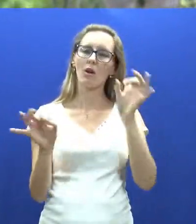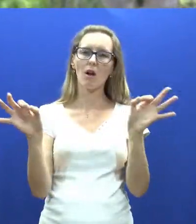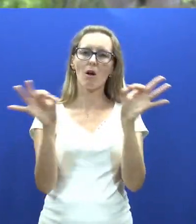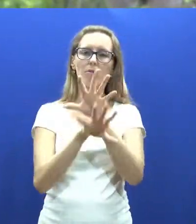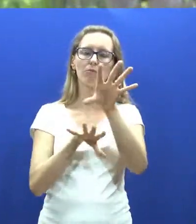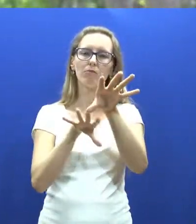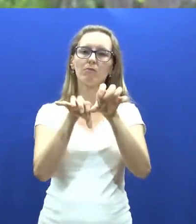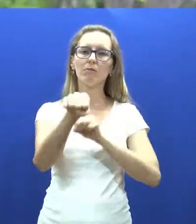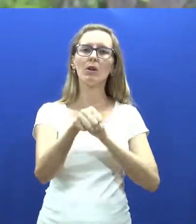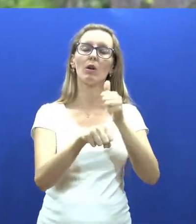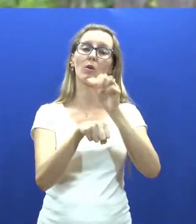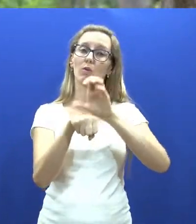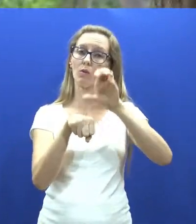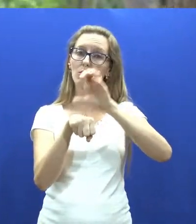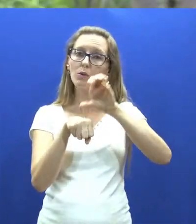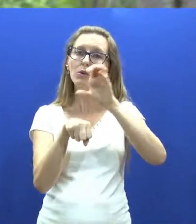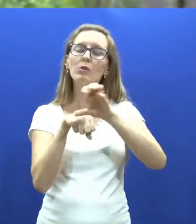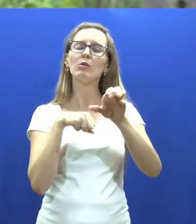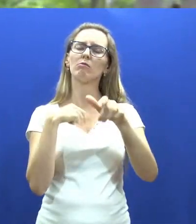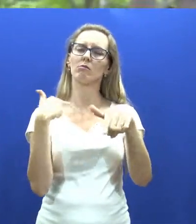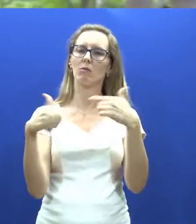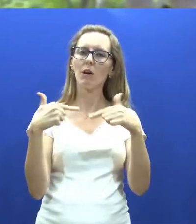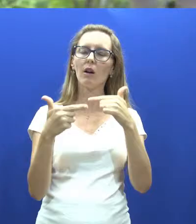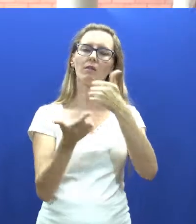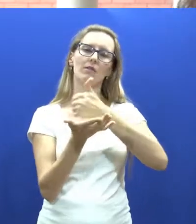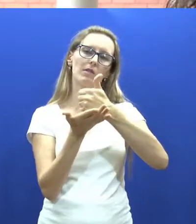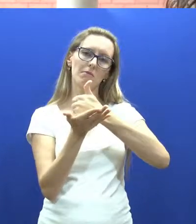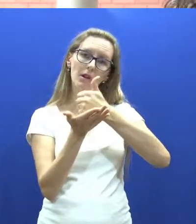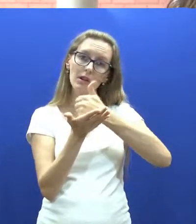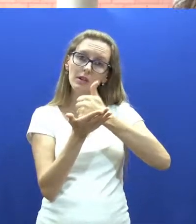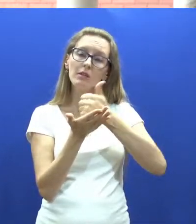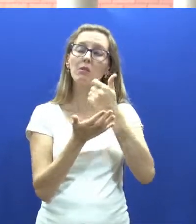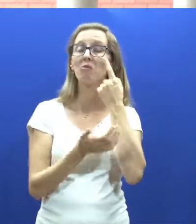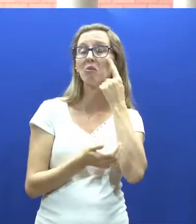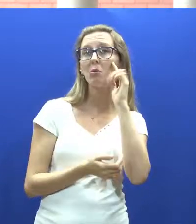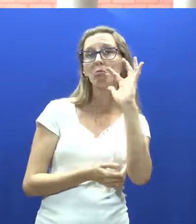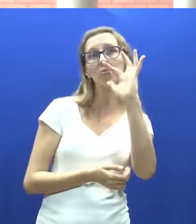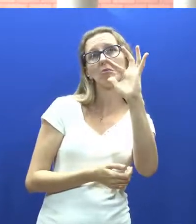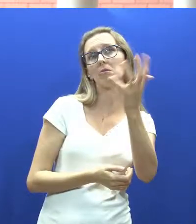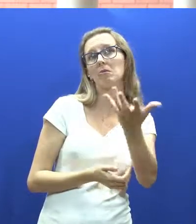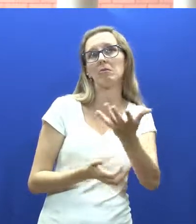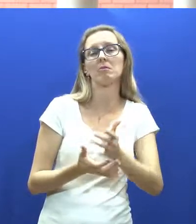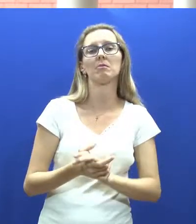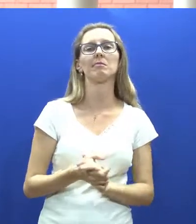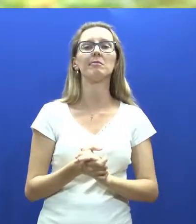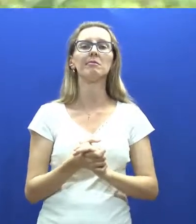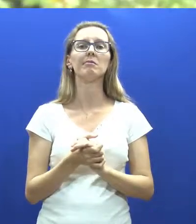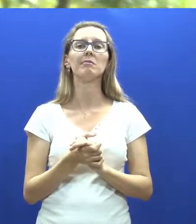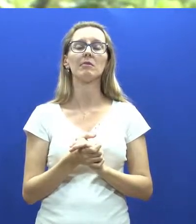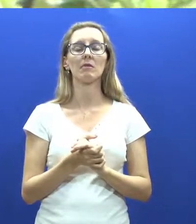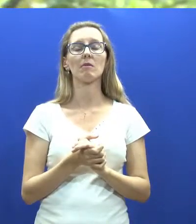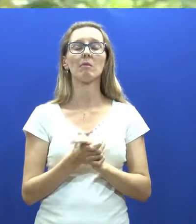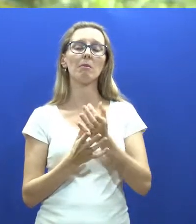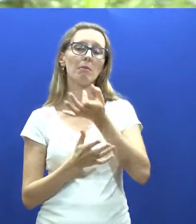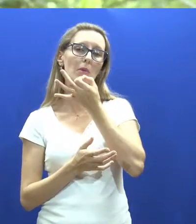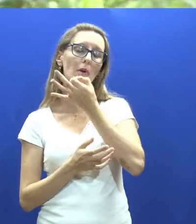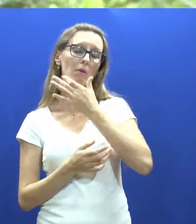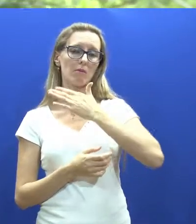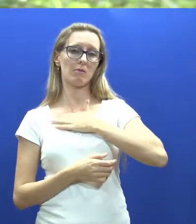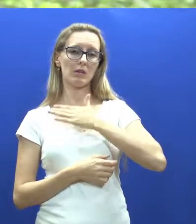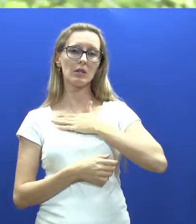se corrige, já fala, olhando diretamente pra mim, que é mais fácil pela leitura labial. Mas a acessibilidade, para mim,